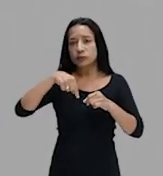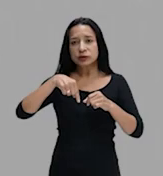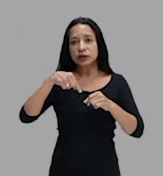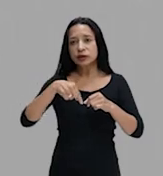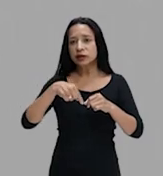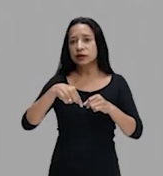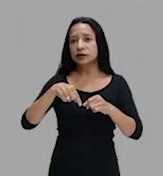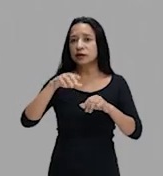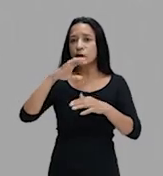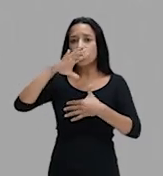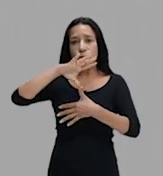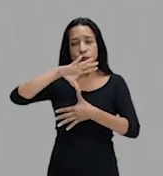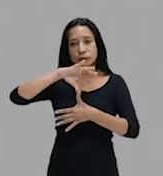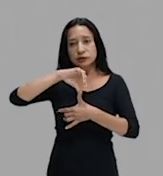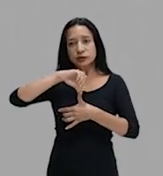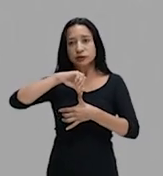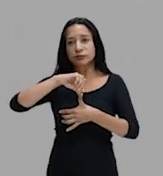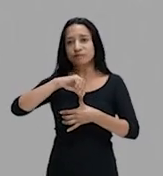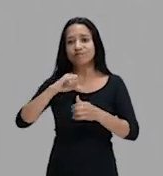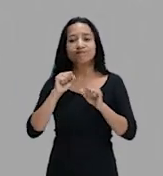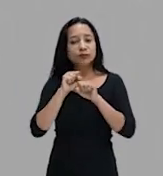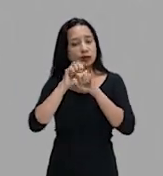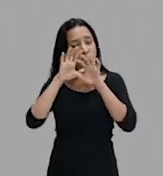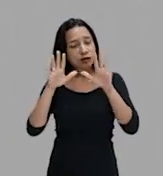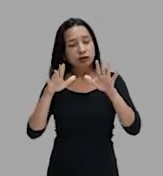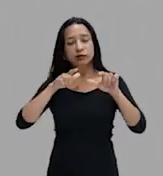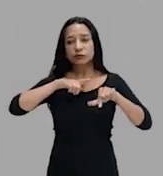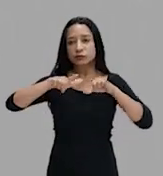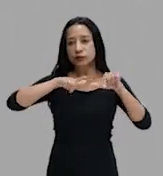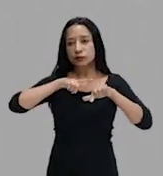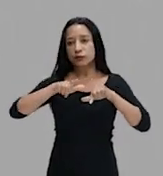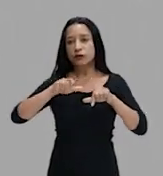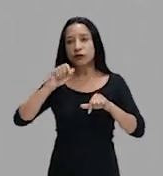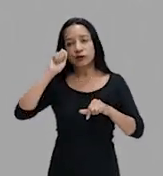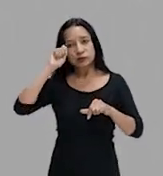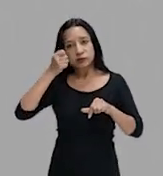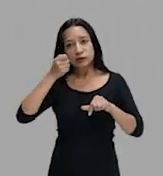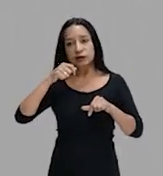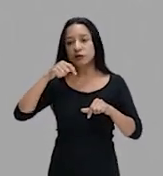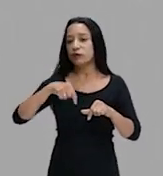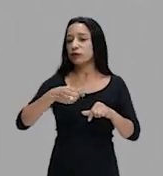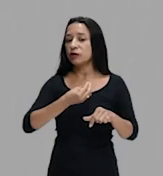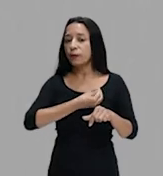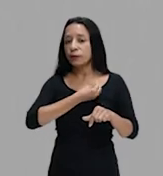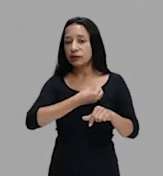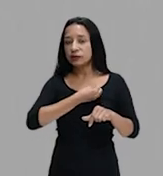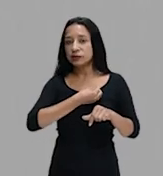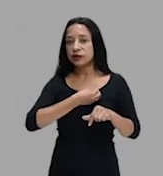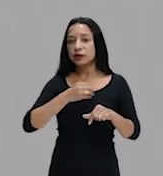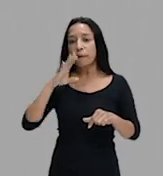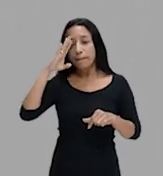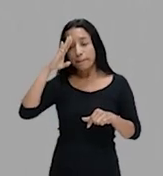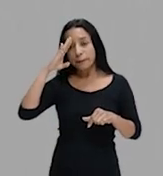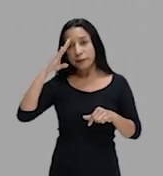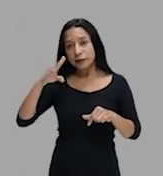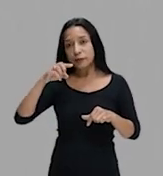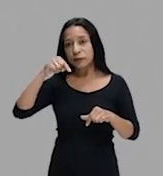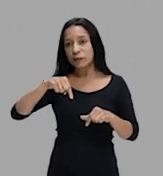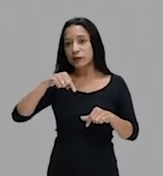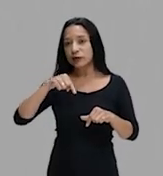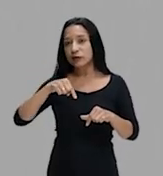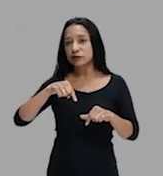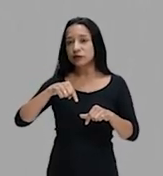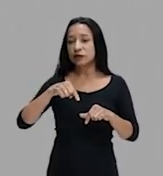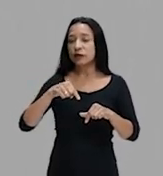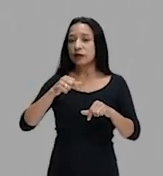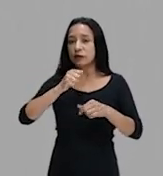Evidente que o trabalho de escravo, ele esteve presente principalmente nas chamadas atividades econômicas de exportação,